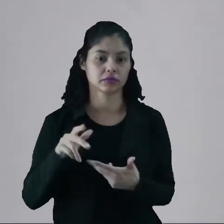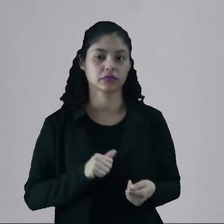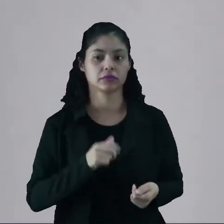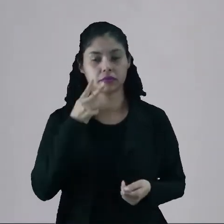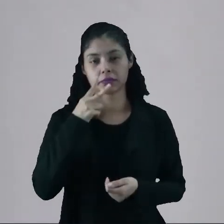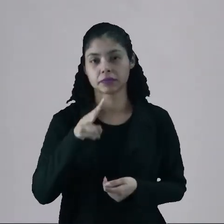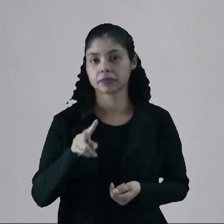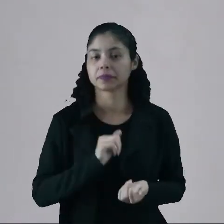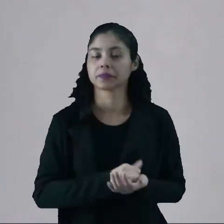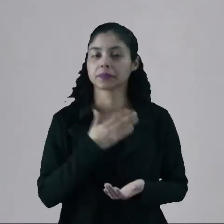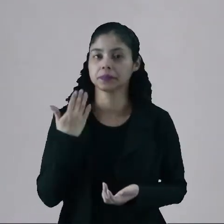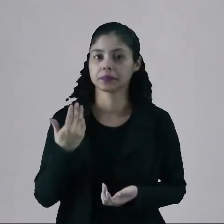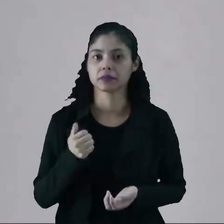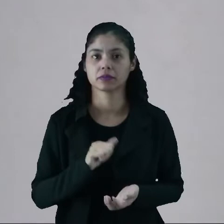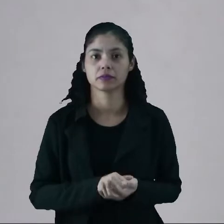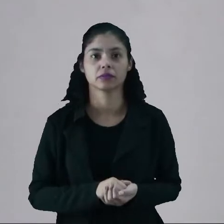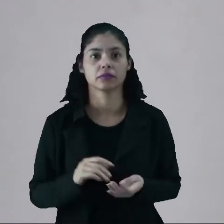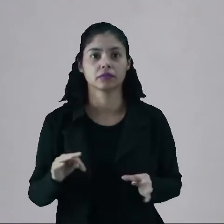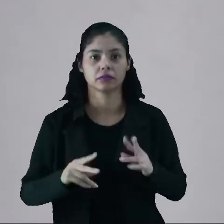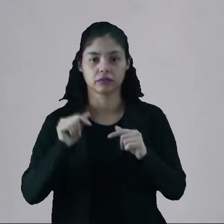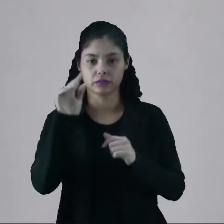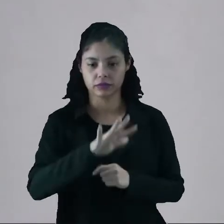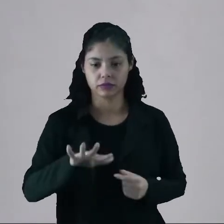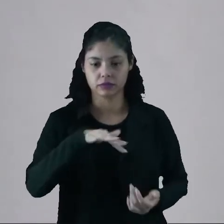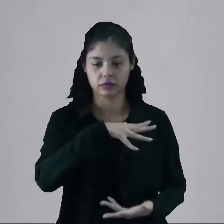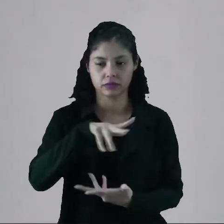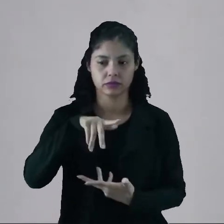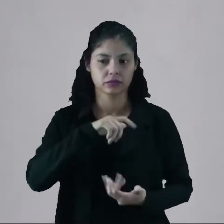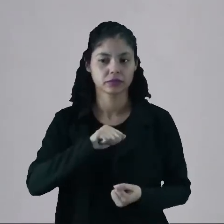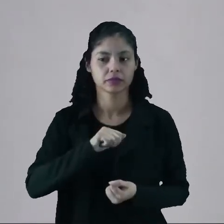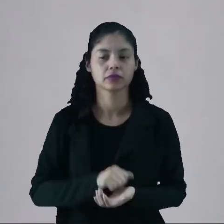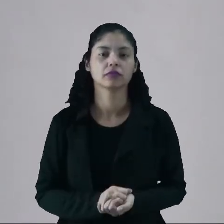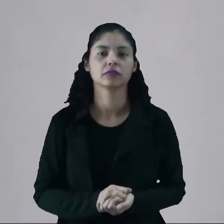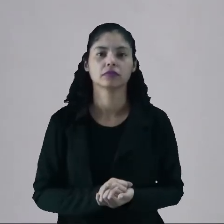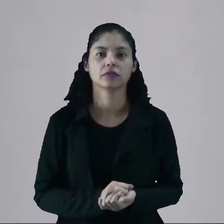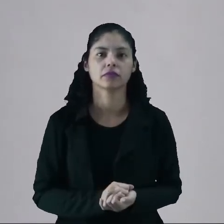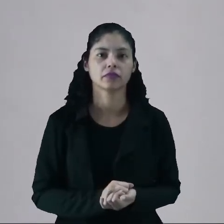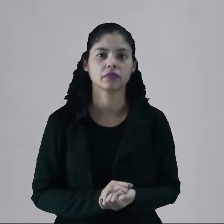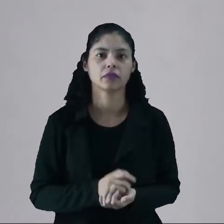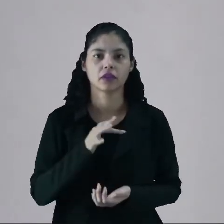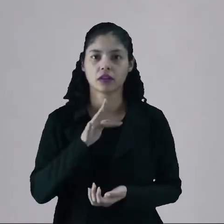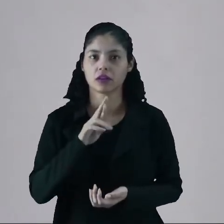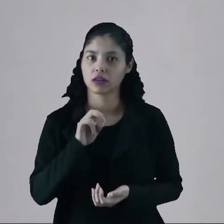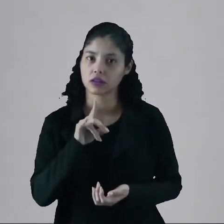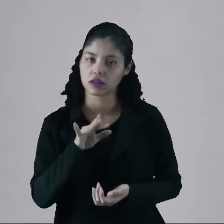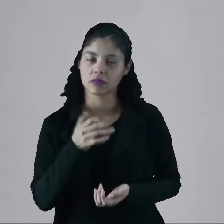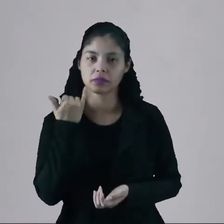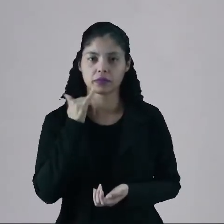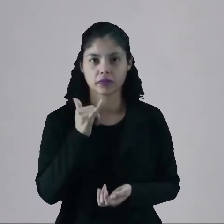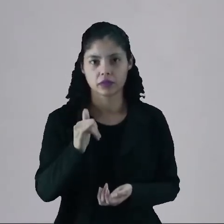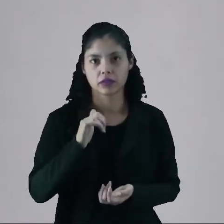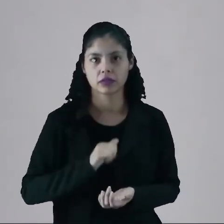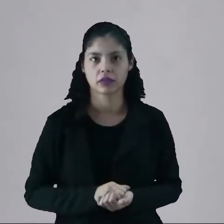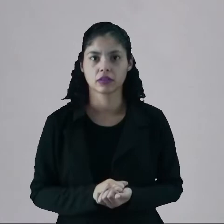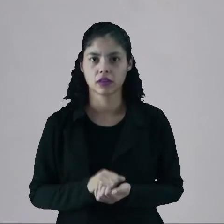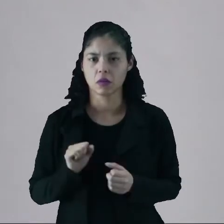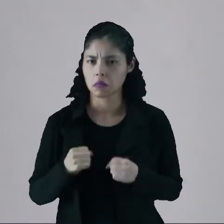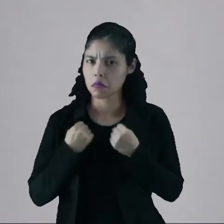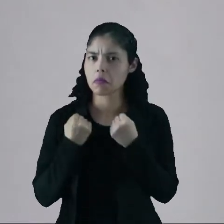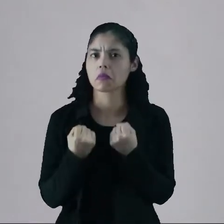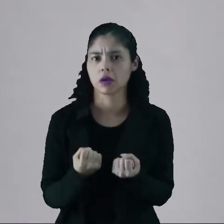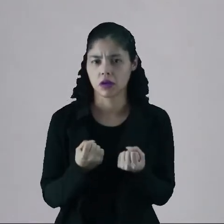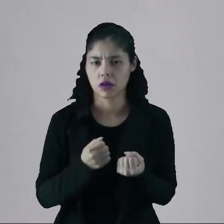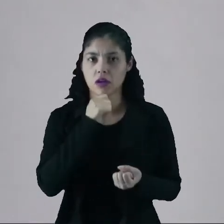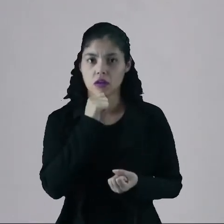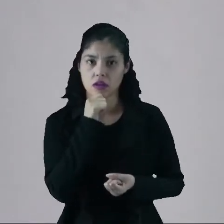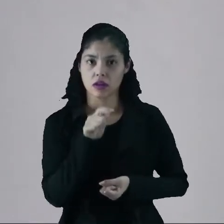que visa a sustentabilidade por inteiro para o planeta, então são fontes de energias sustentáveis